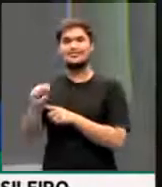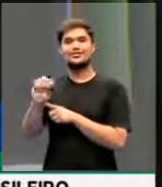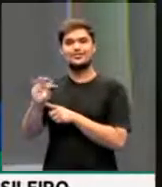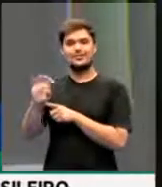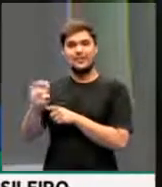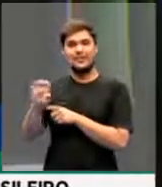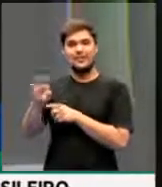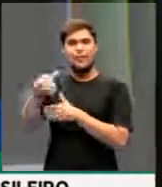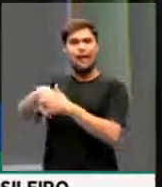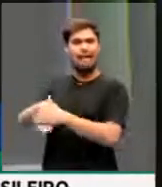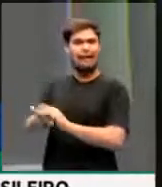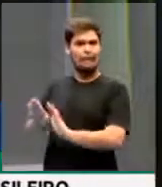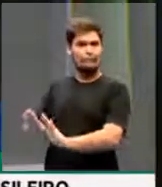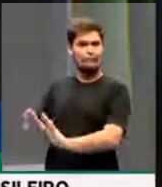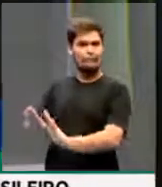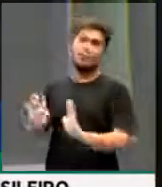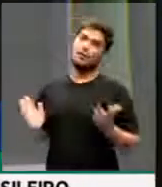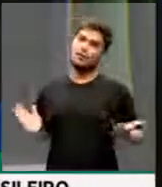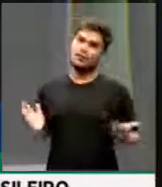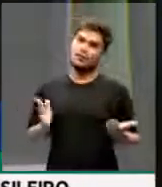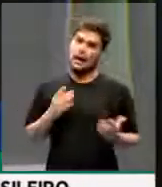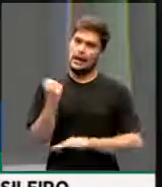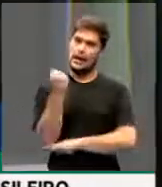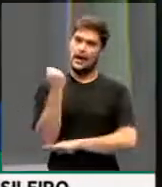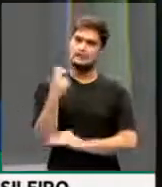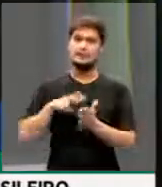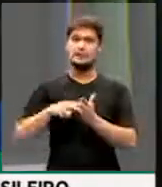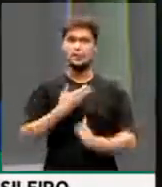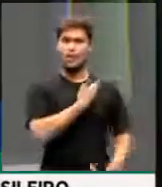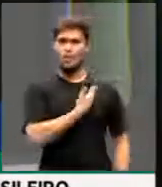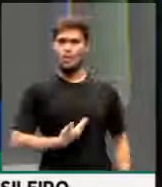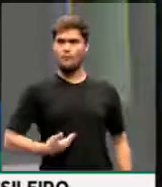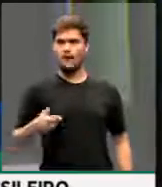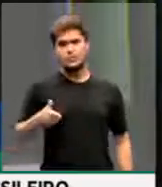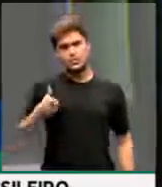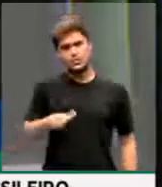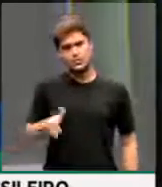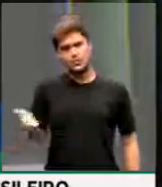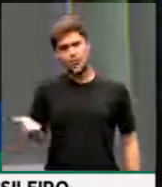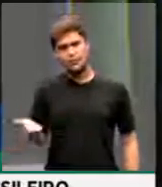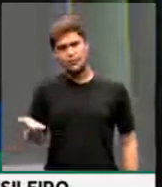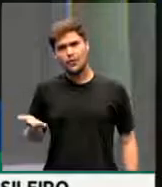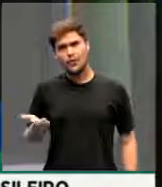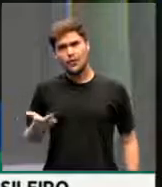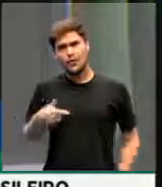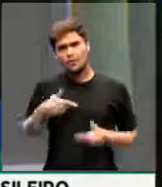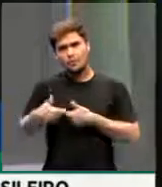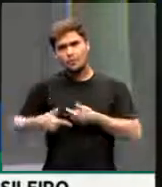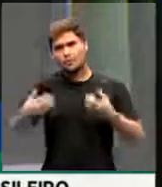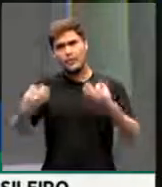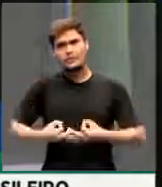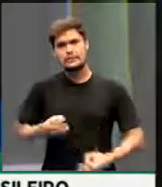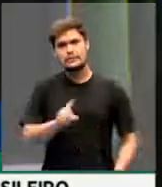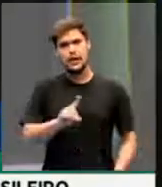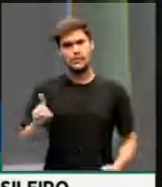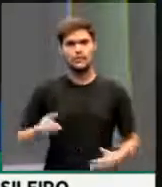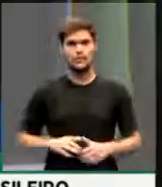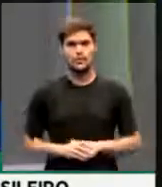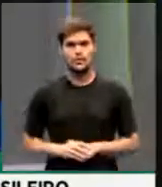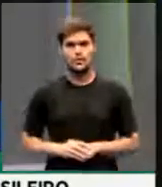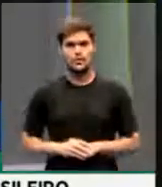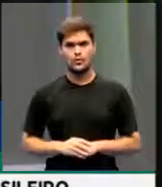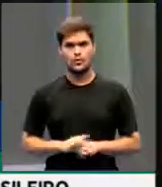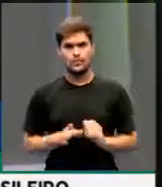informação for confirmada, é de extrema gravidade. Significa que o governo, mais uma vez, não está agindo da forma que deveria para